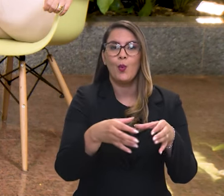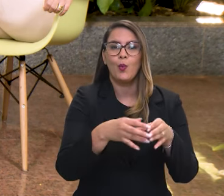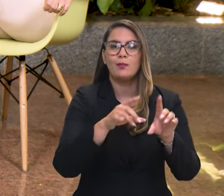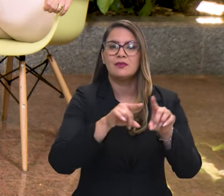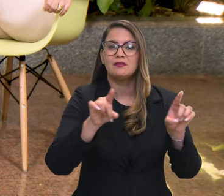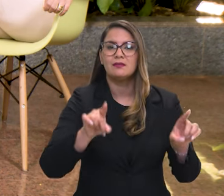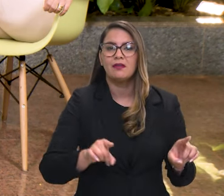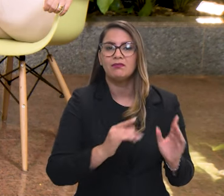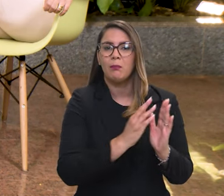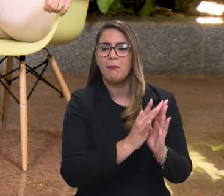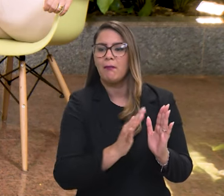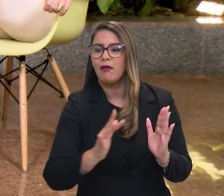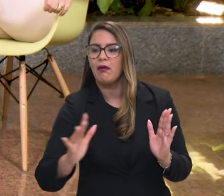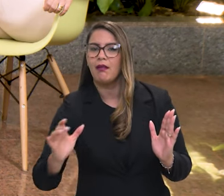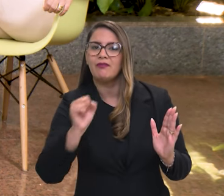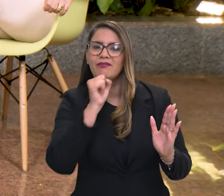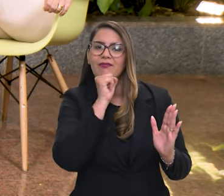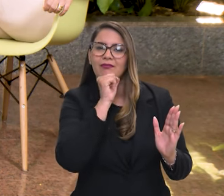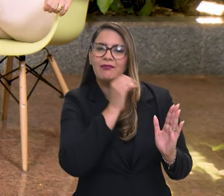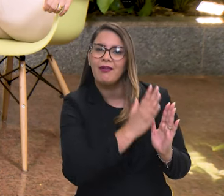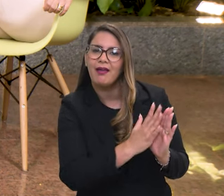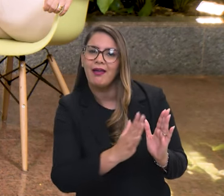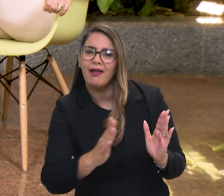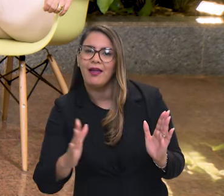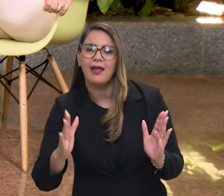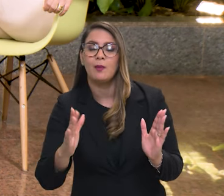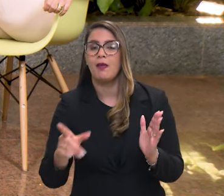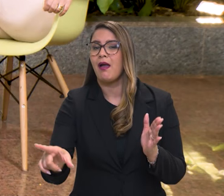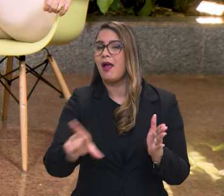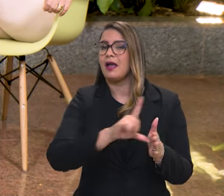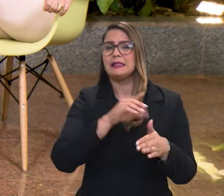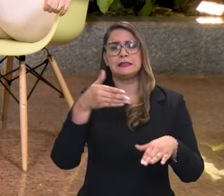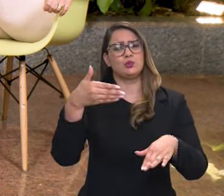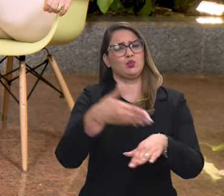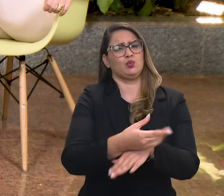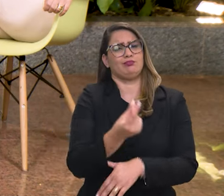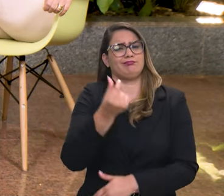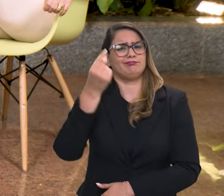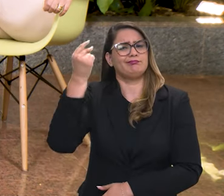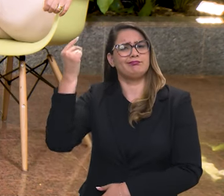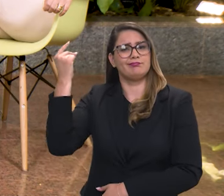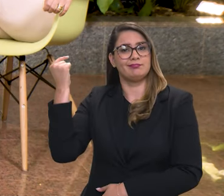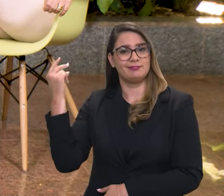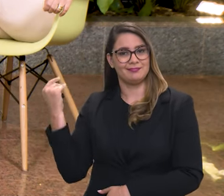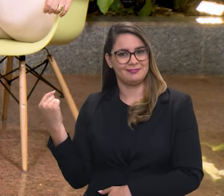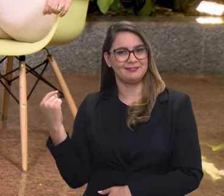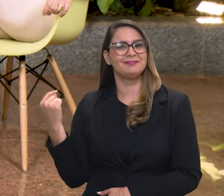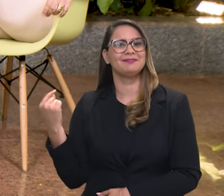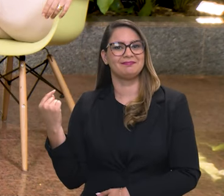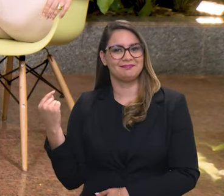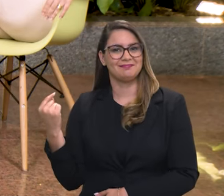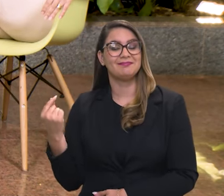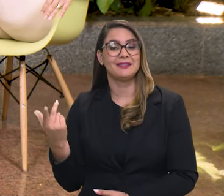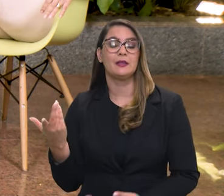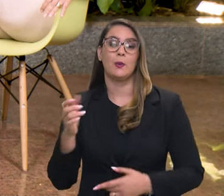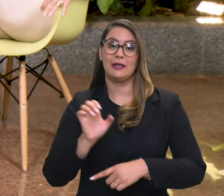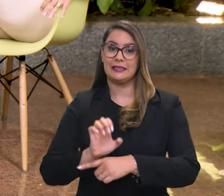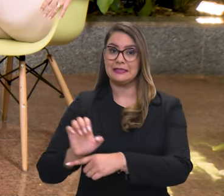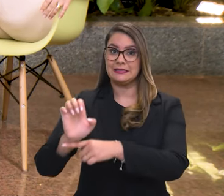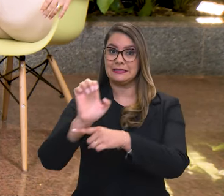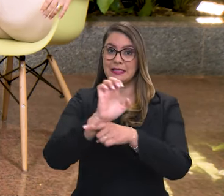um envelhecimento do quadro. A maior parte das pessoas entraram no Ibama há muitos anos e, ao mesmo tempo,